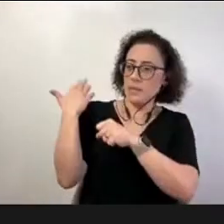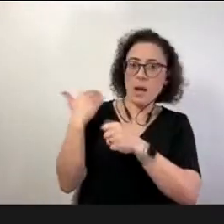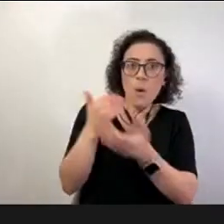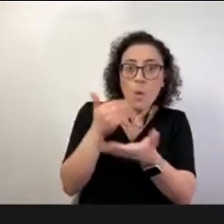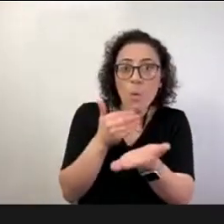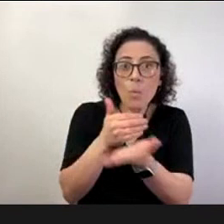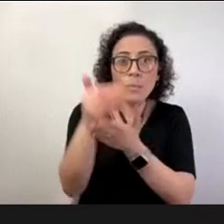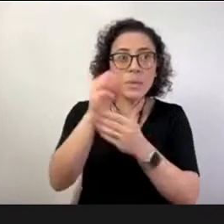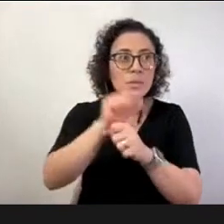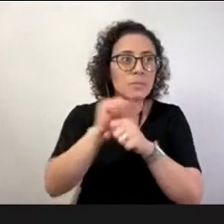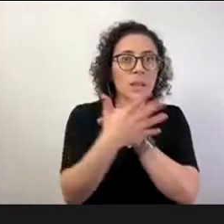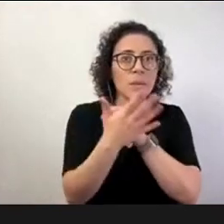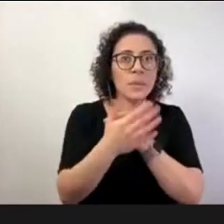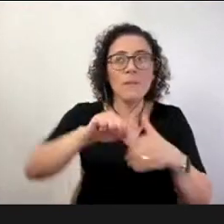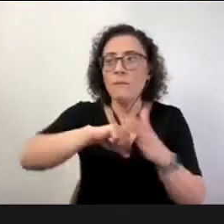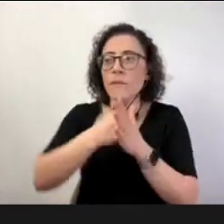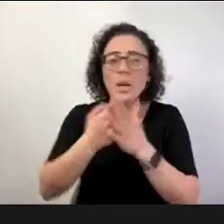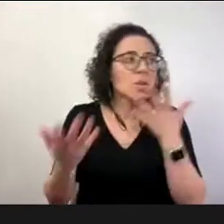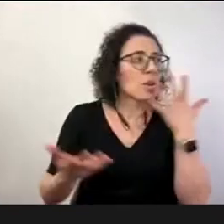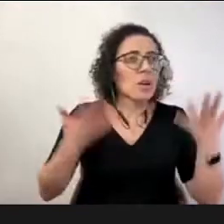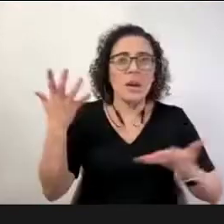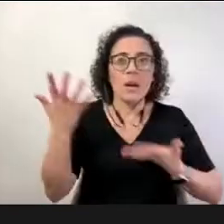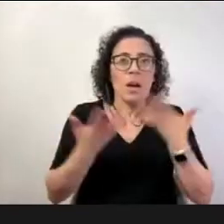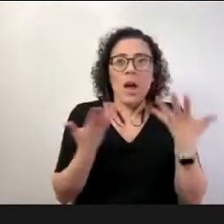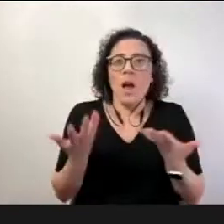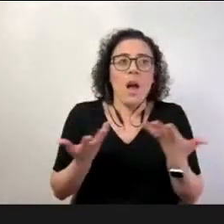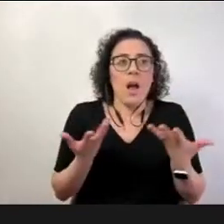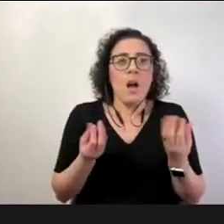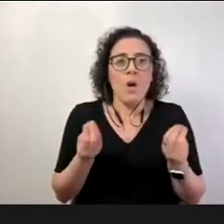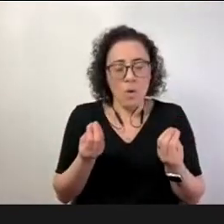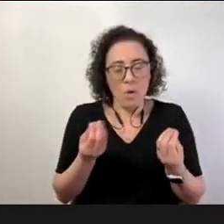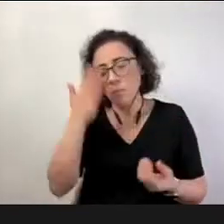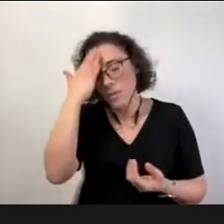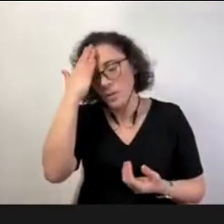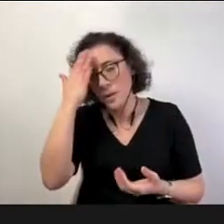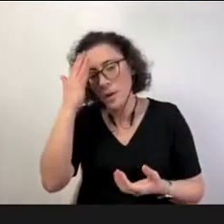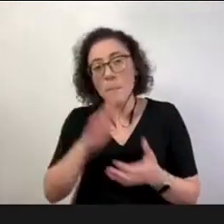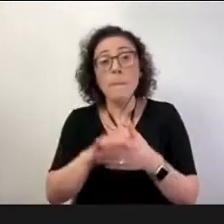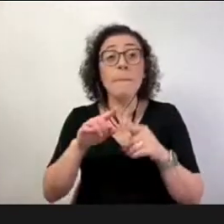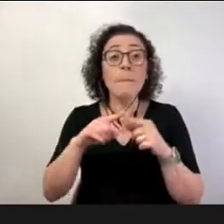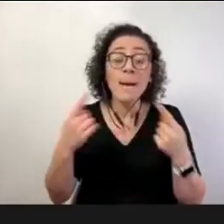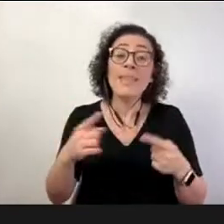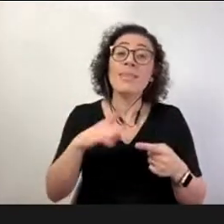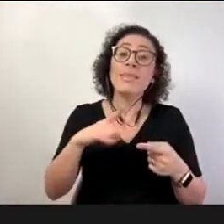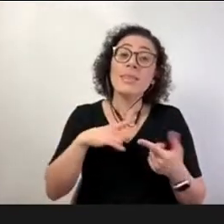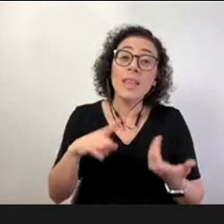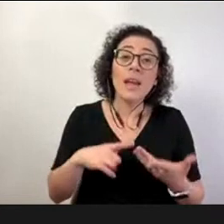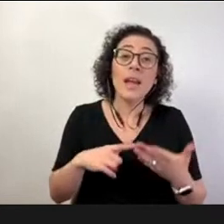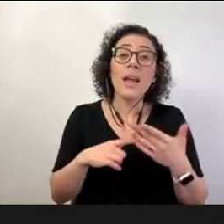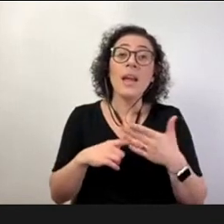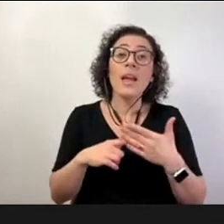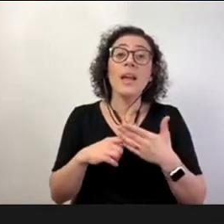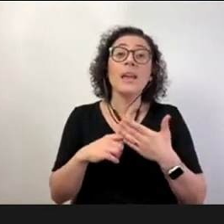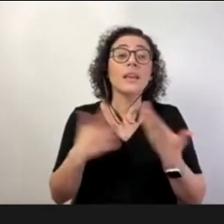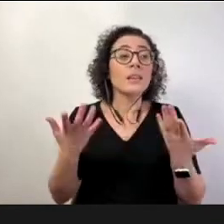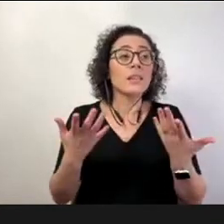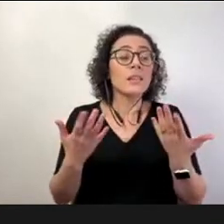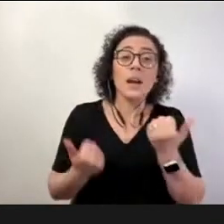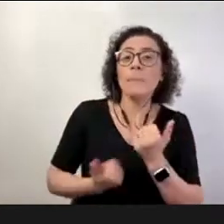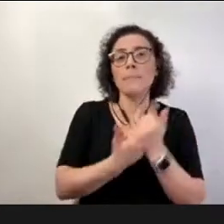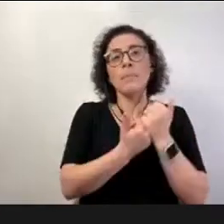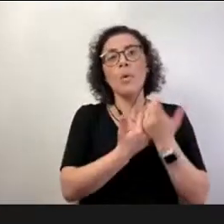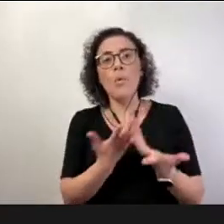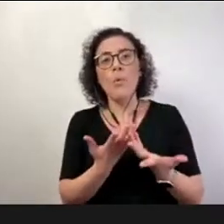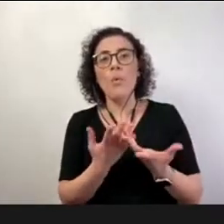escolares no estado de São Paulo na capital e no interior e aí trazendo para o nosso